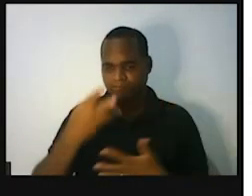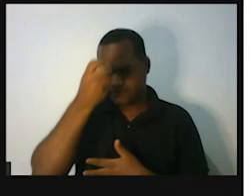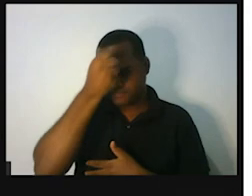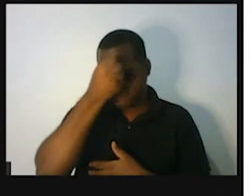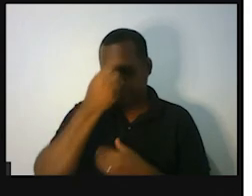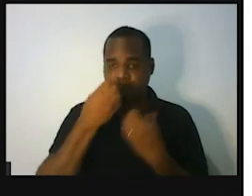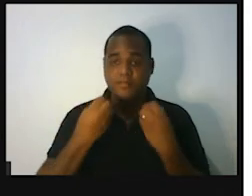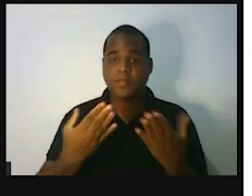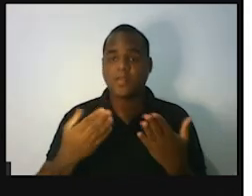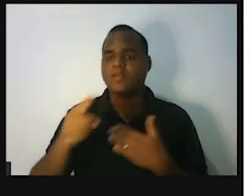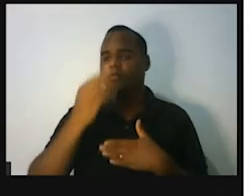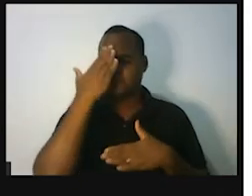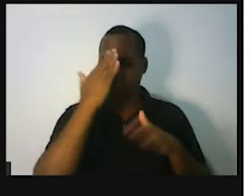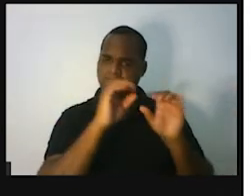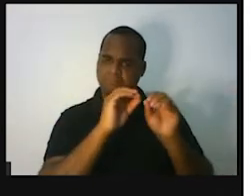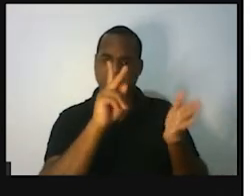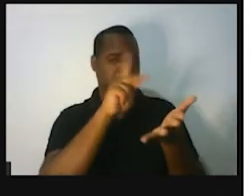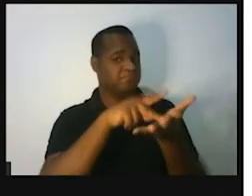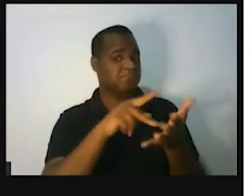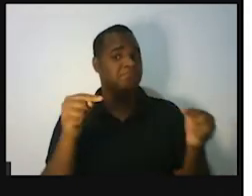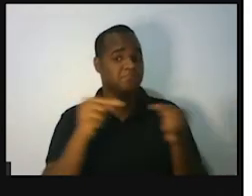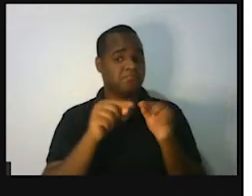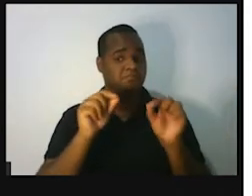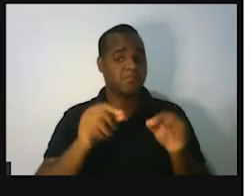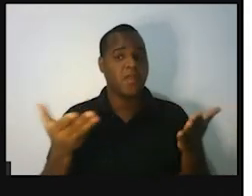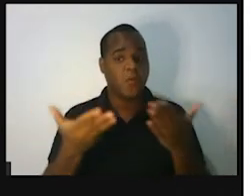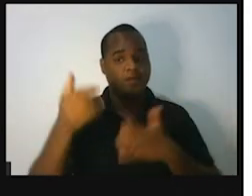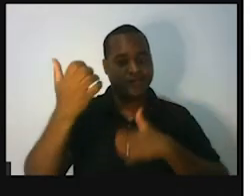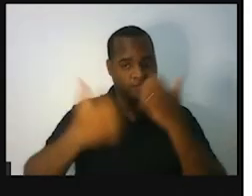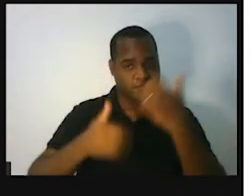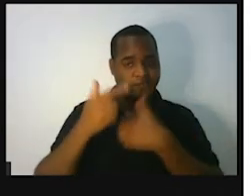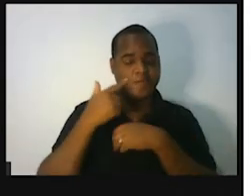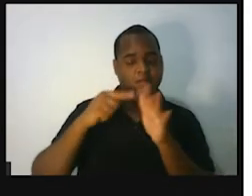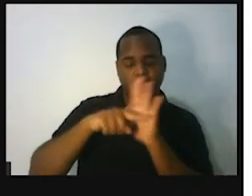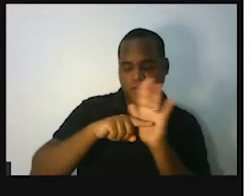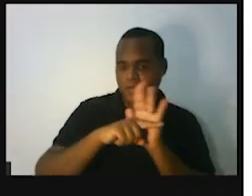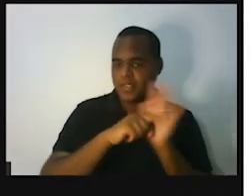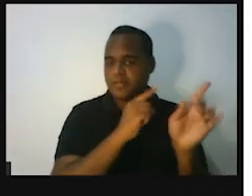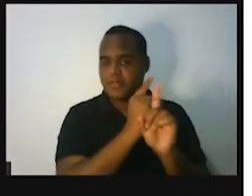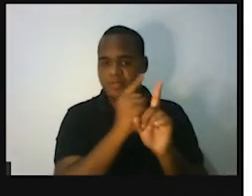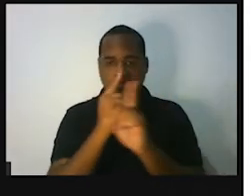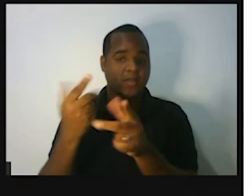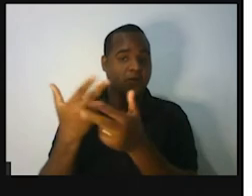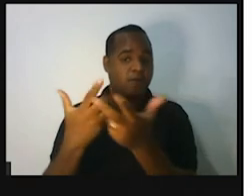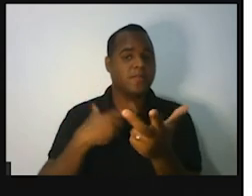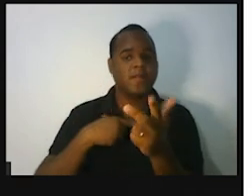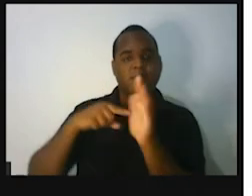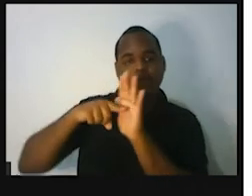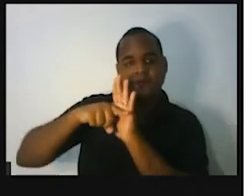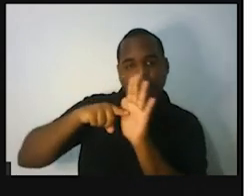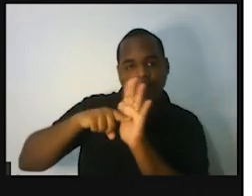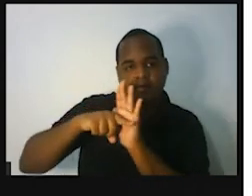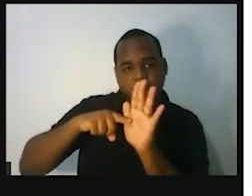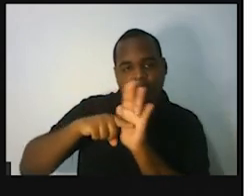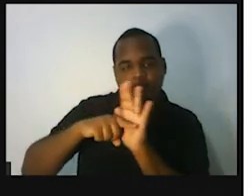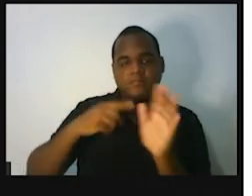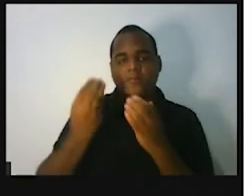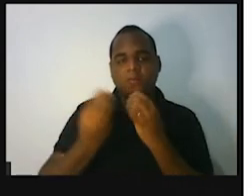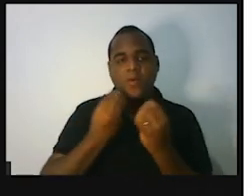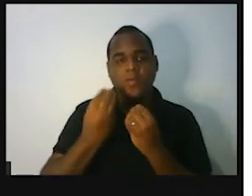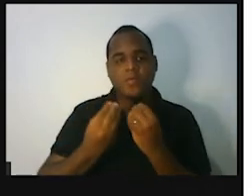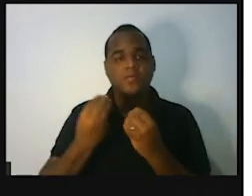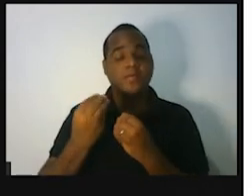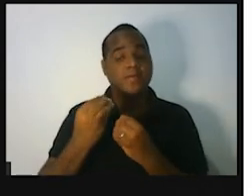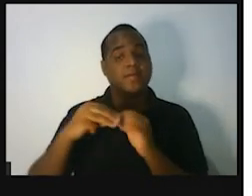Vamos entender na prática. Chegou a hora de você fazer uma pesquisa, de você fazer uma investigação com o